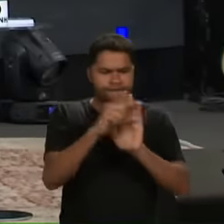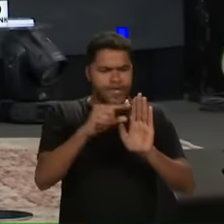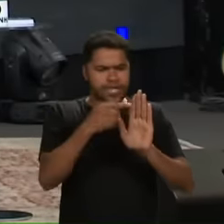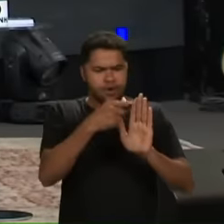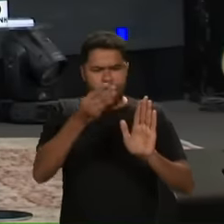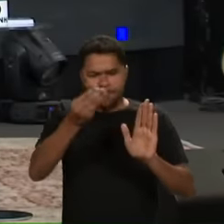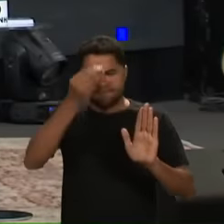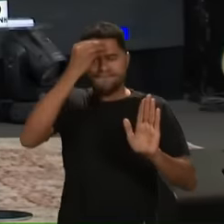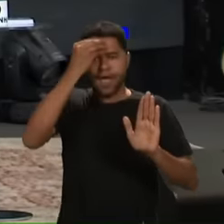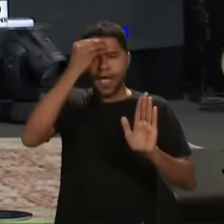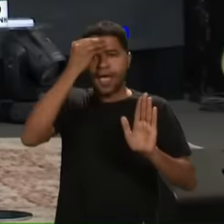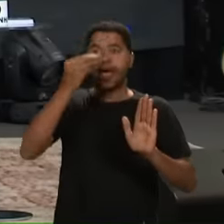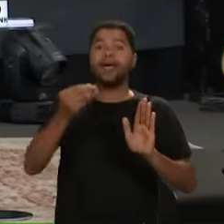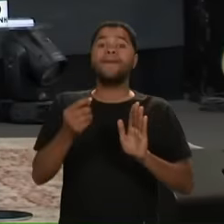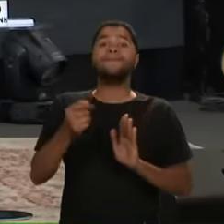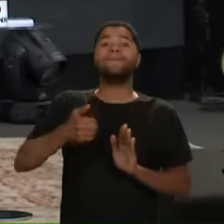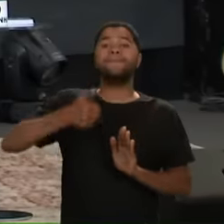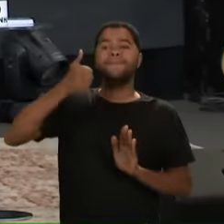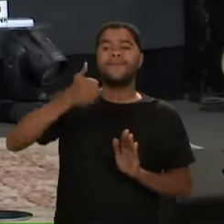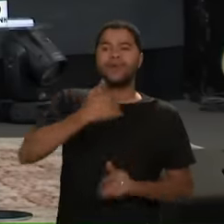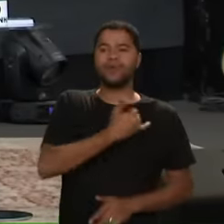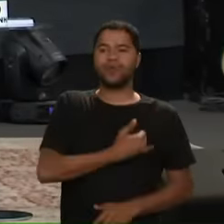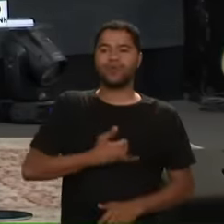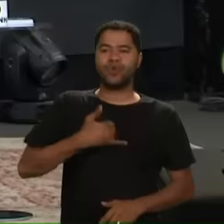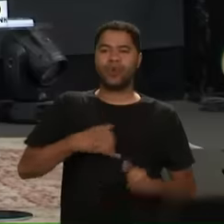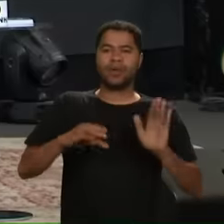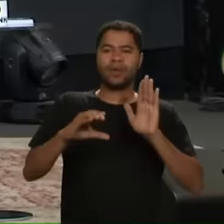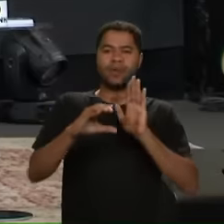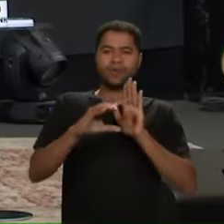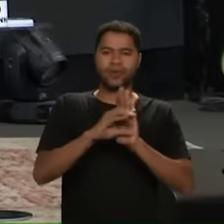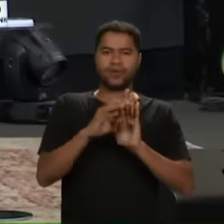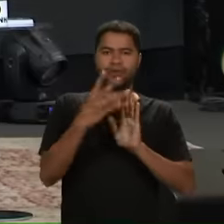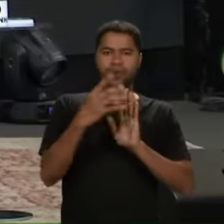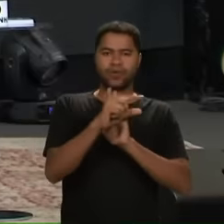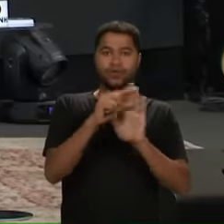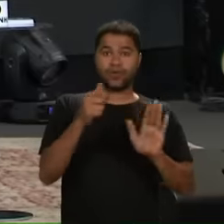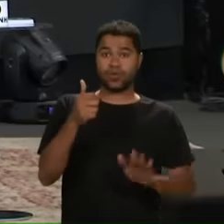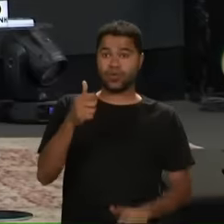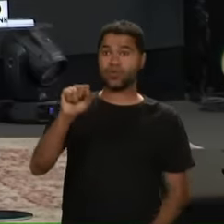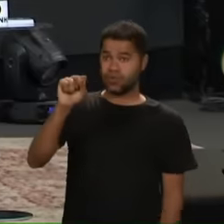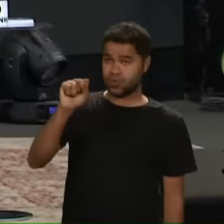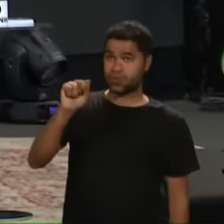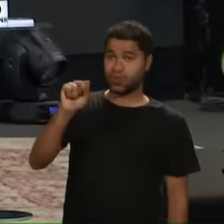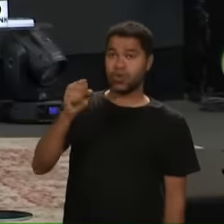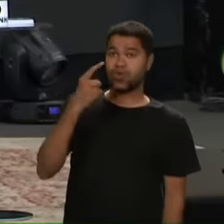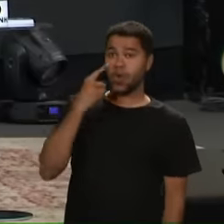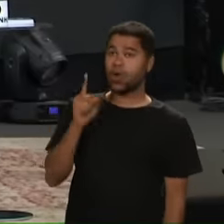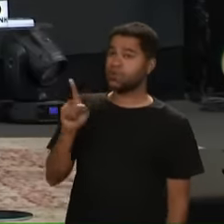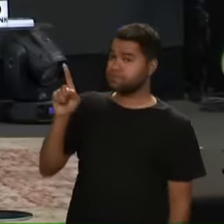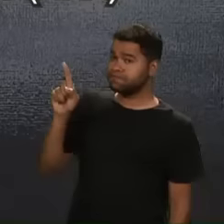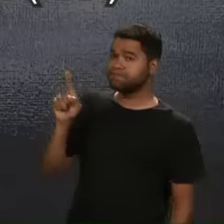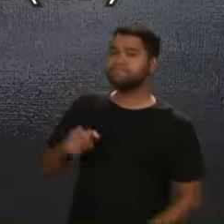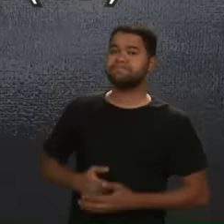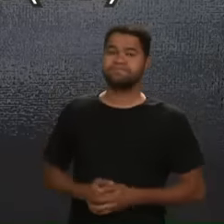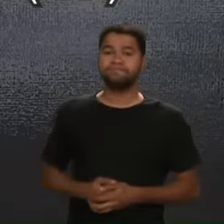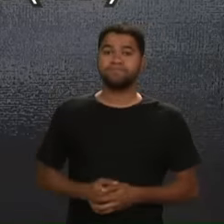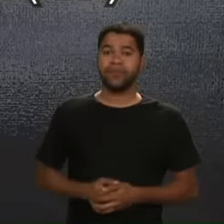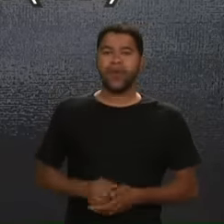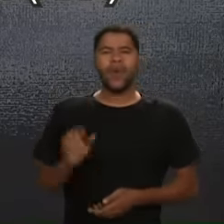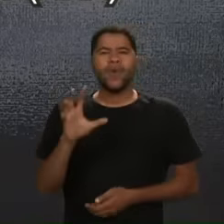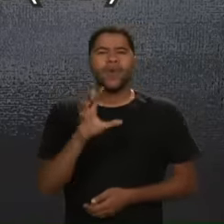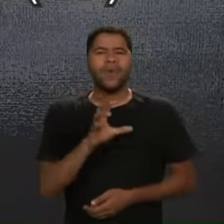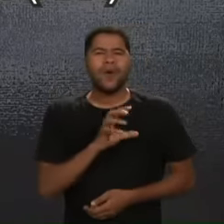Leia comigo 1 João 4,18 1 João 4,18 Diz assim No